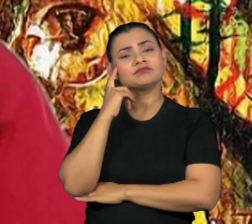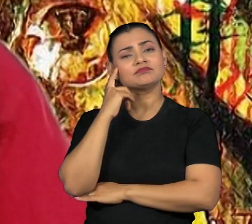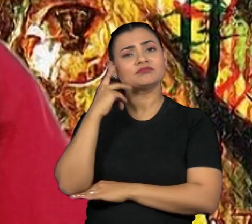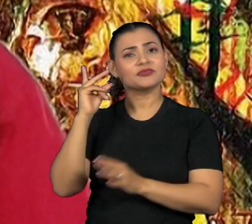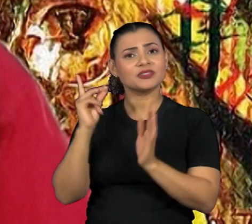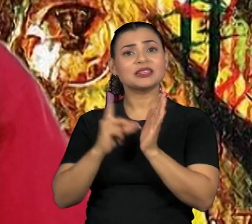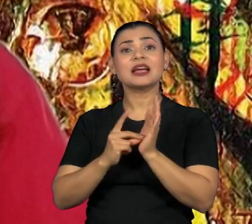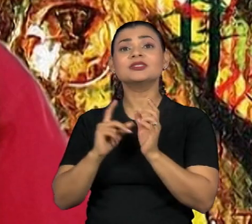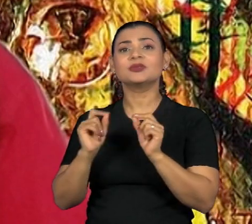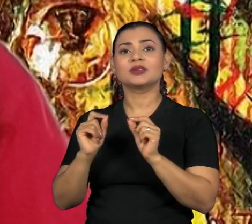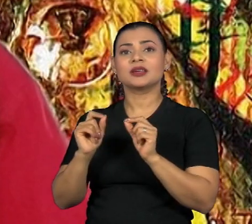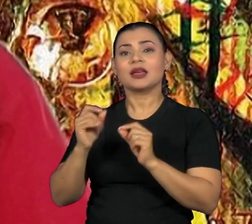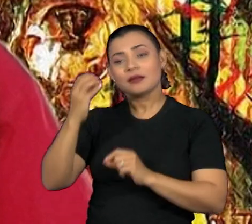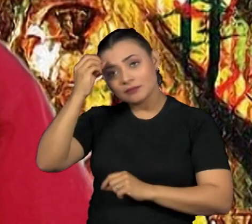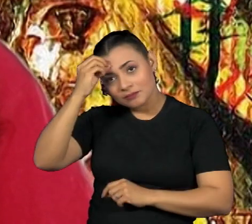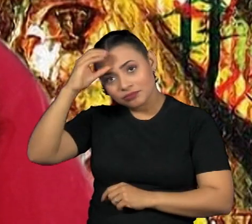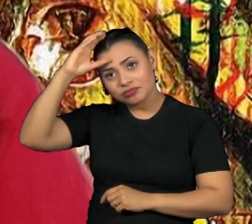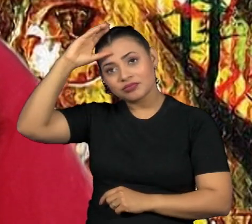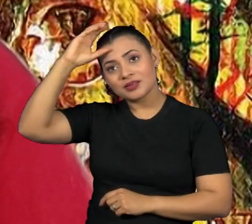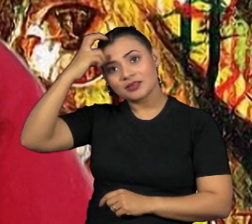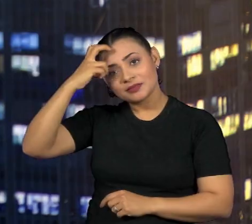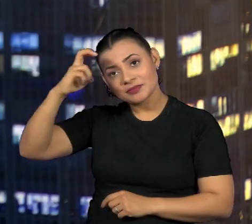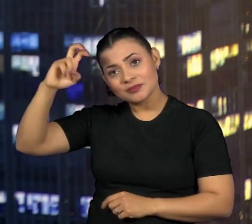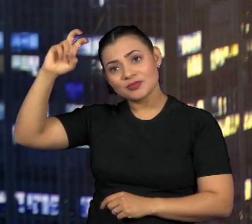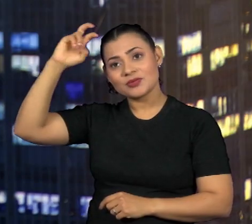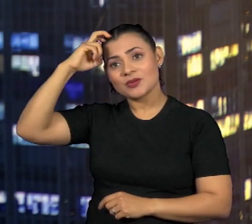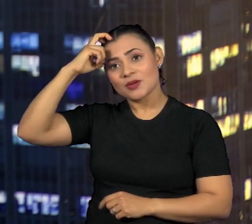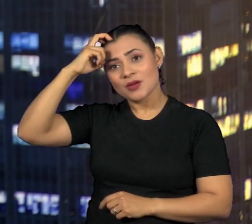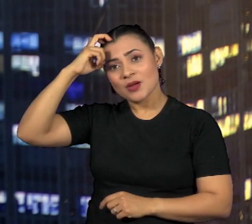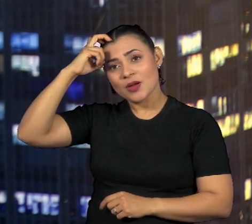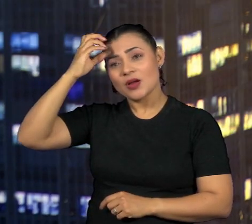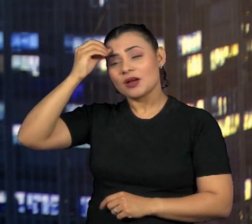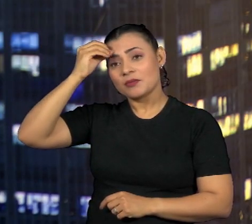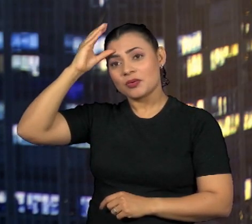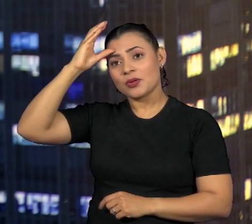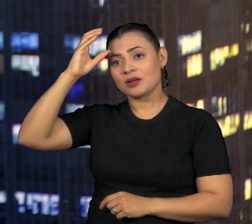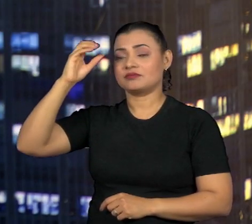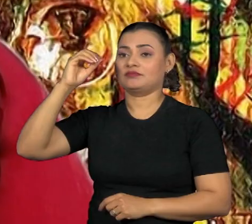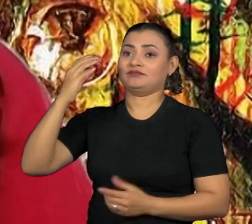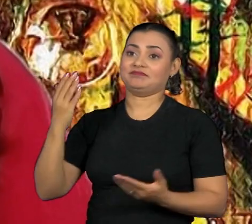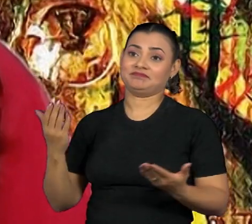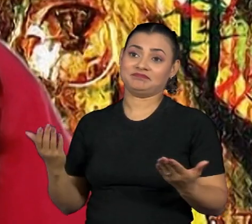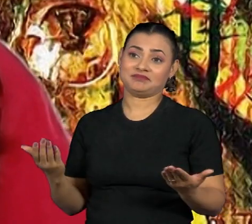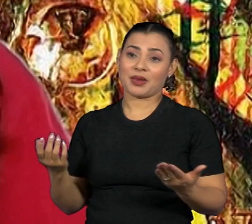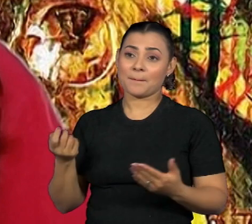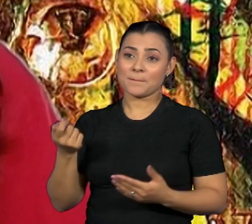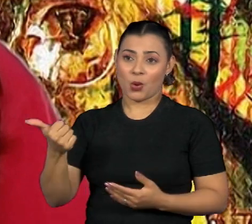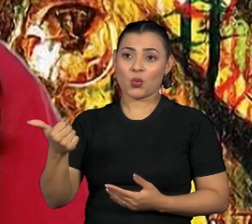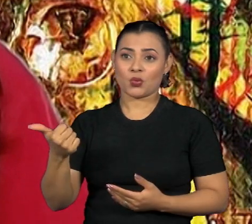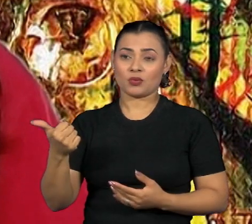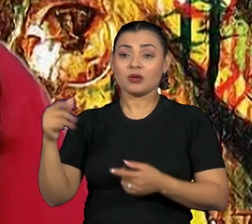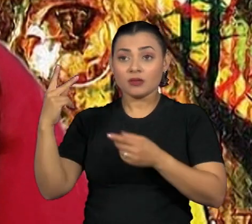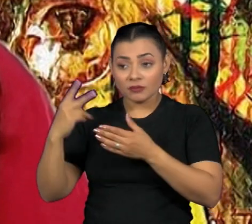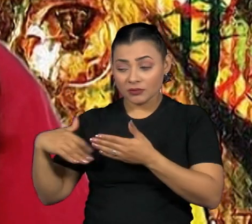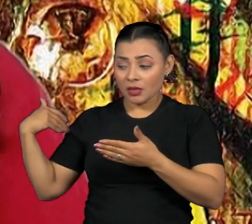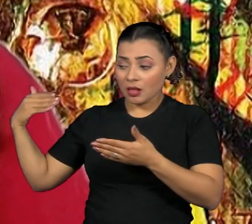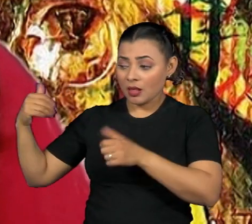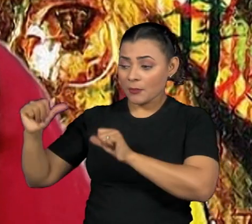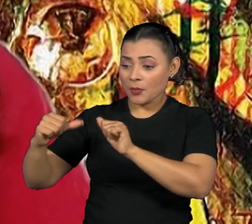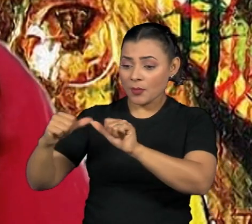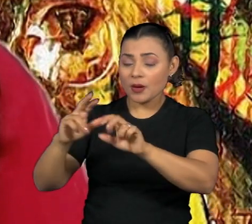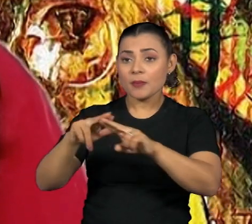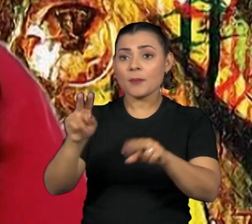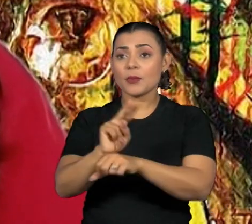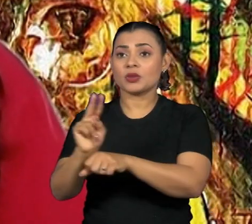de formação mental diante de tudo que a gente vem vivendo hoje. Eu costumo dizer que dentro desse processo de proteção